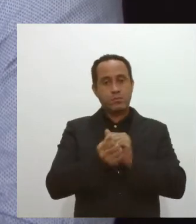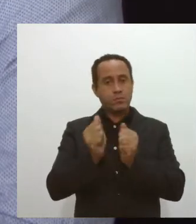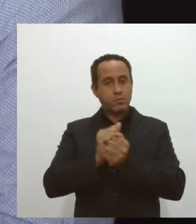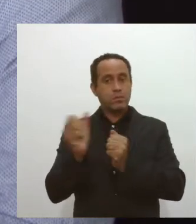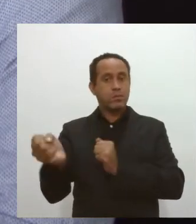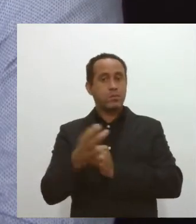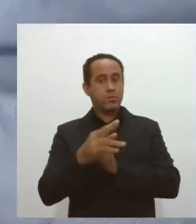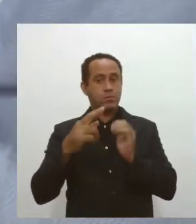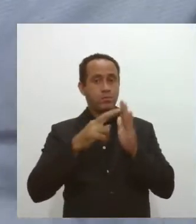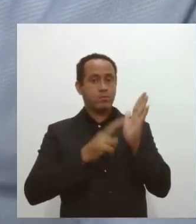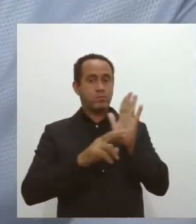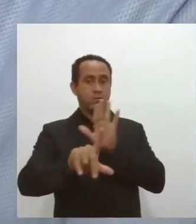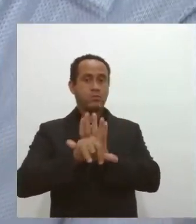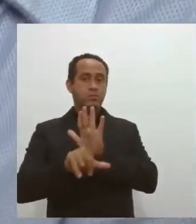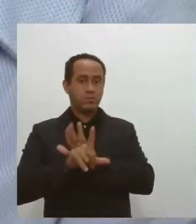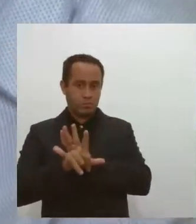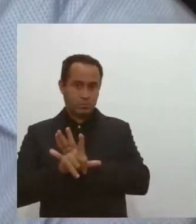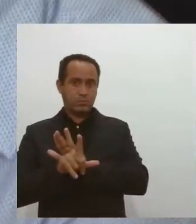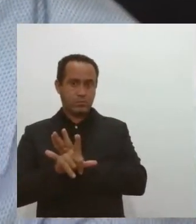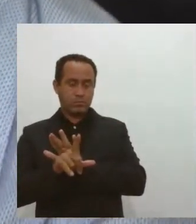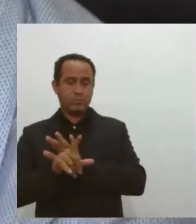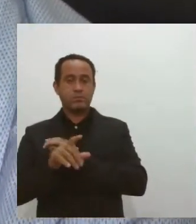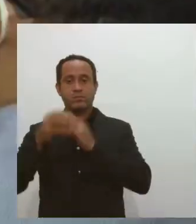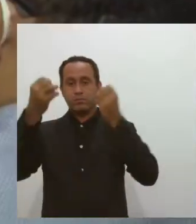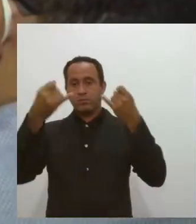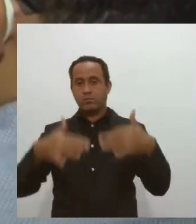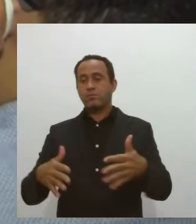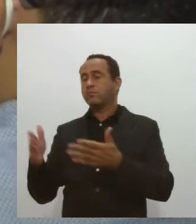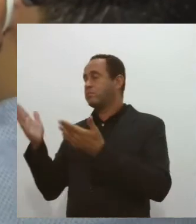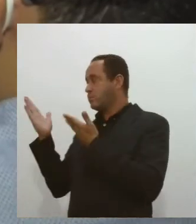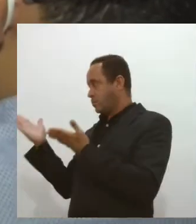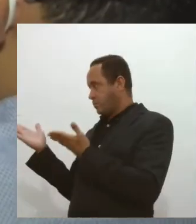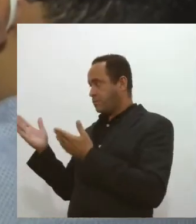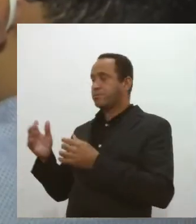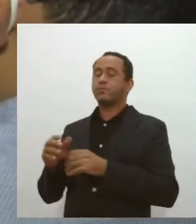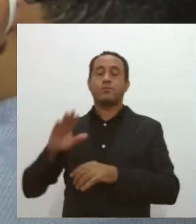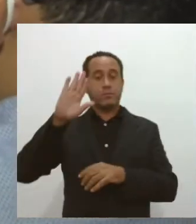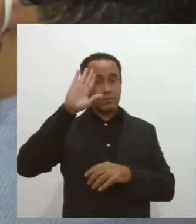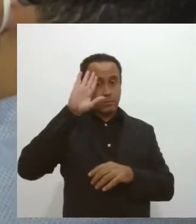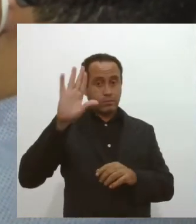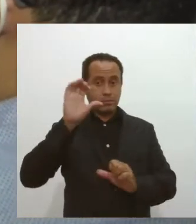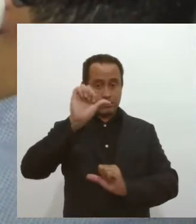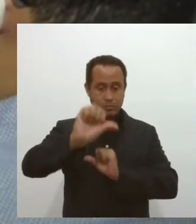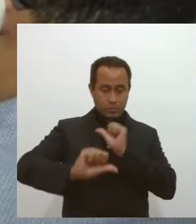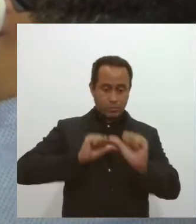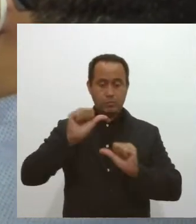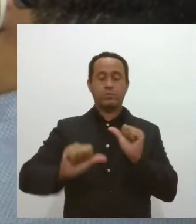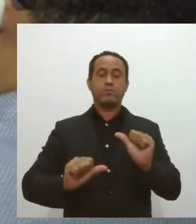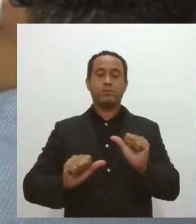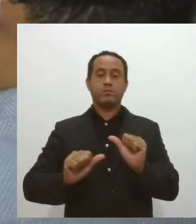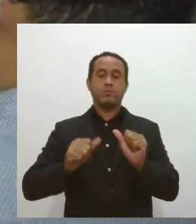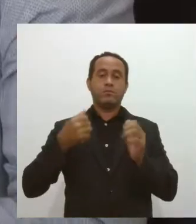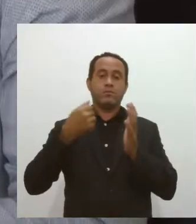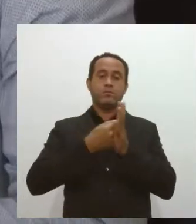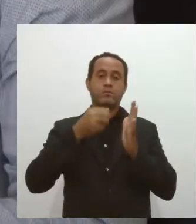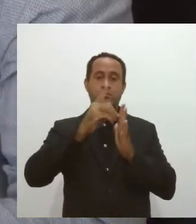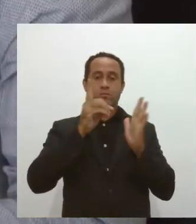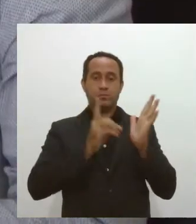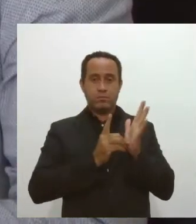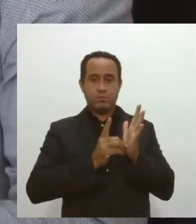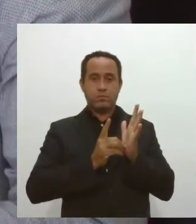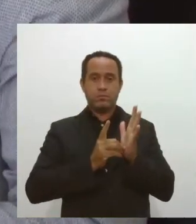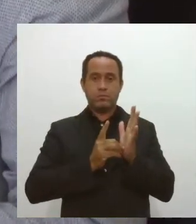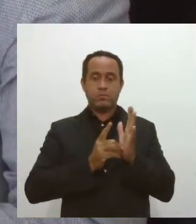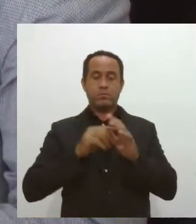novas disposições. Igor Lopes explicou ainda que entre as principais mudanças impostas pelo decreto estão